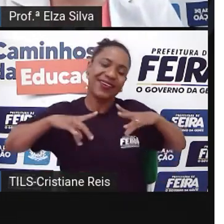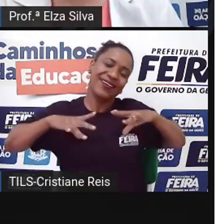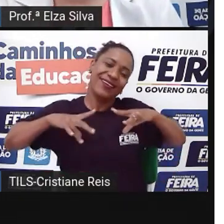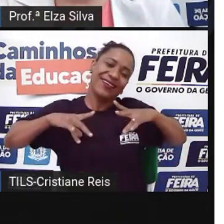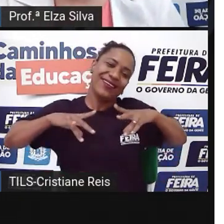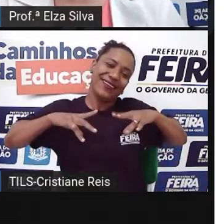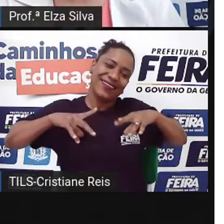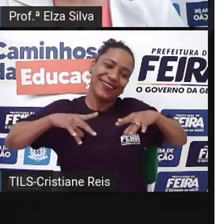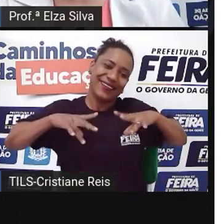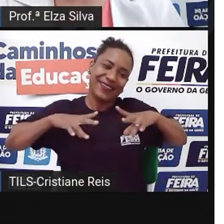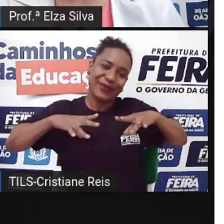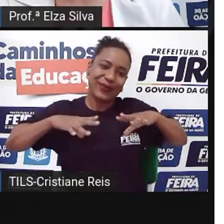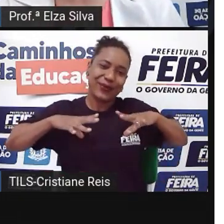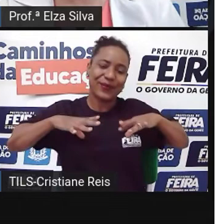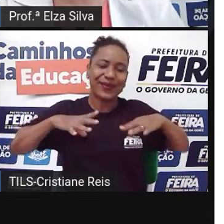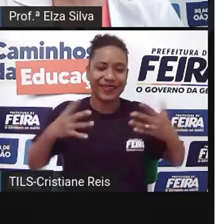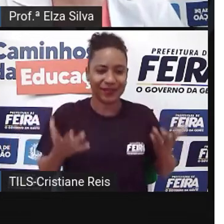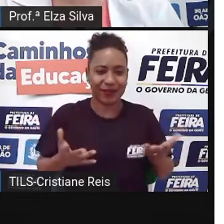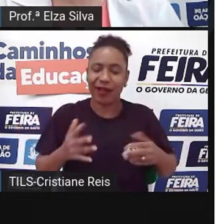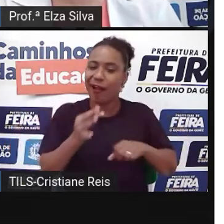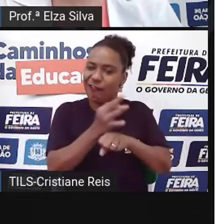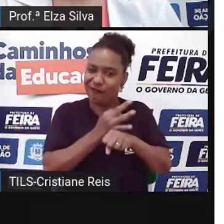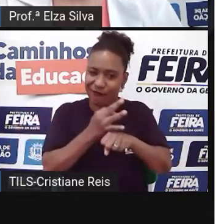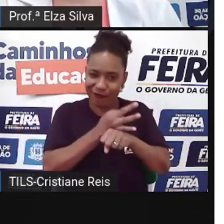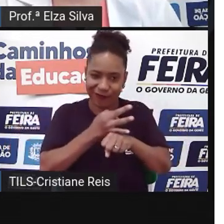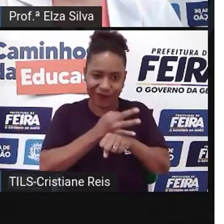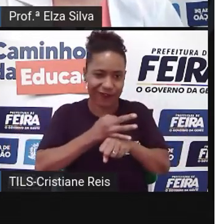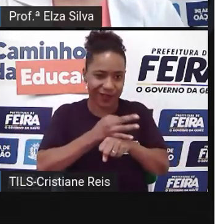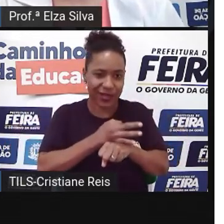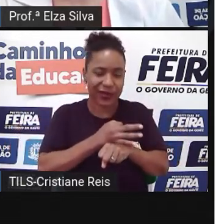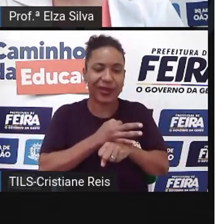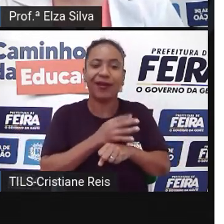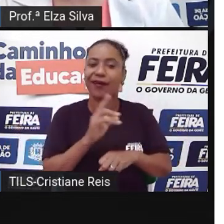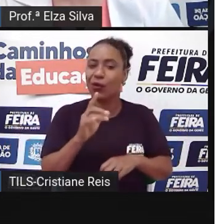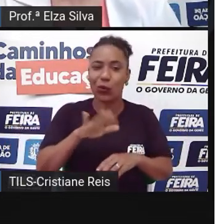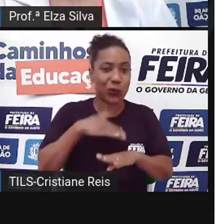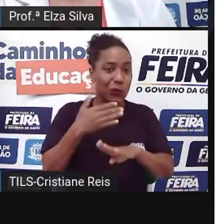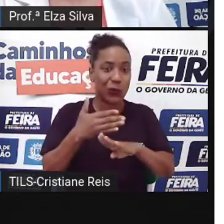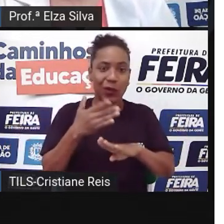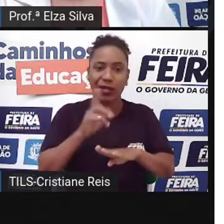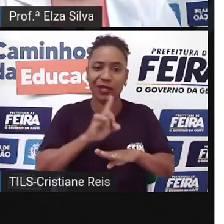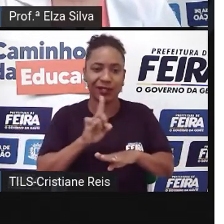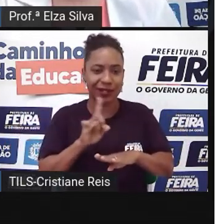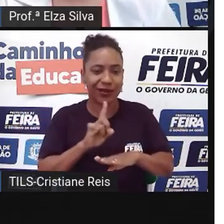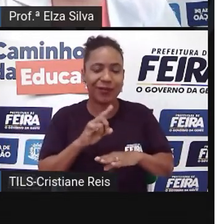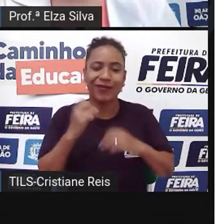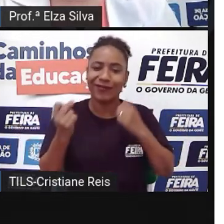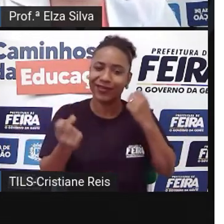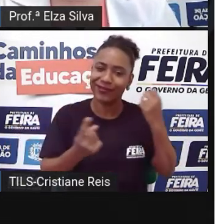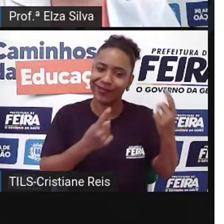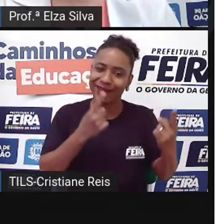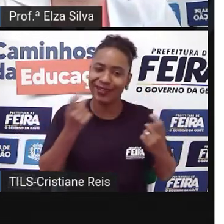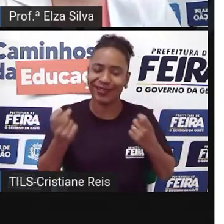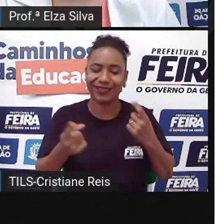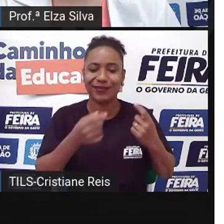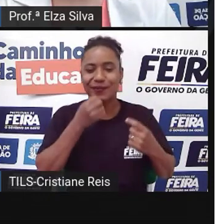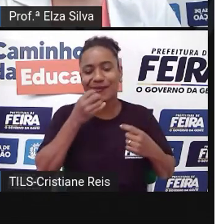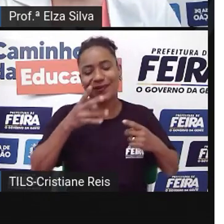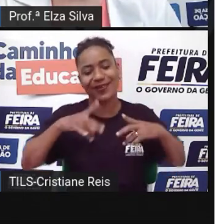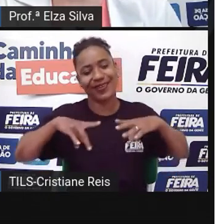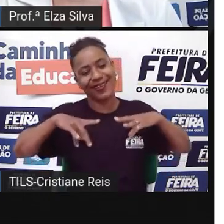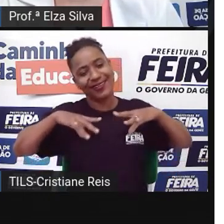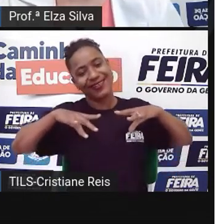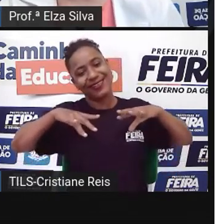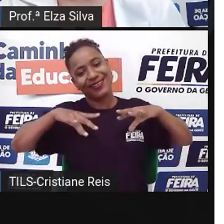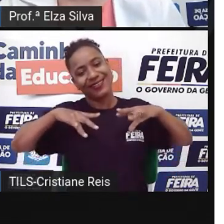nada É claro que não As férias todas, né? Mas de vez em quando É bom A gente ficar Sem fazer nada